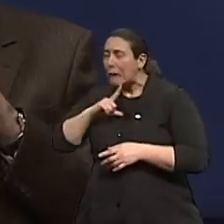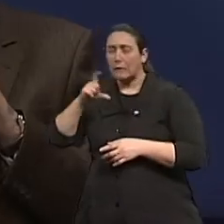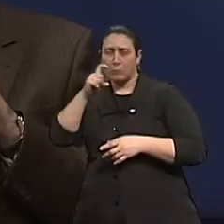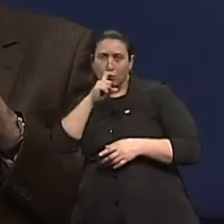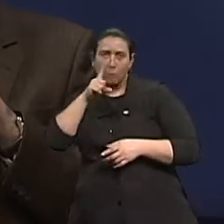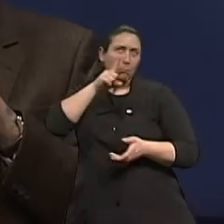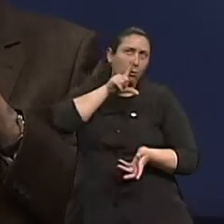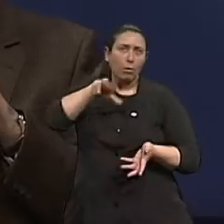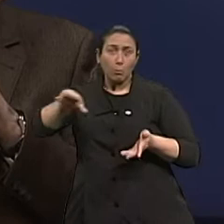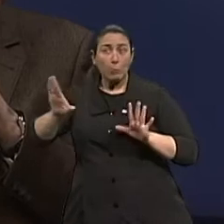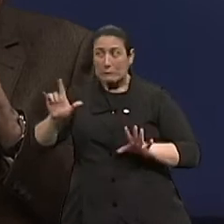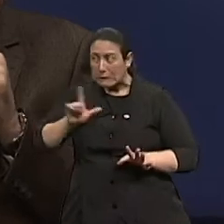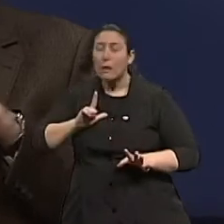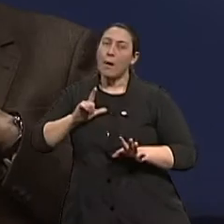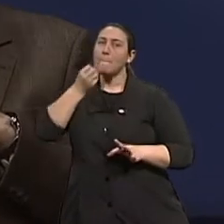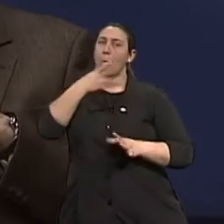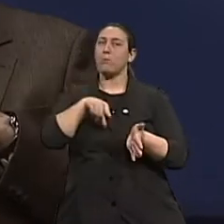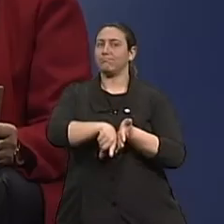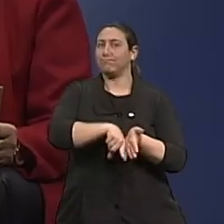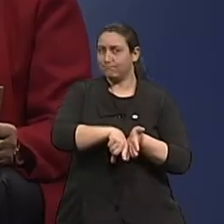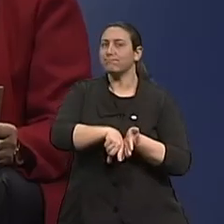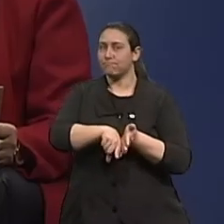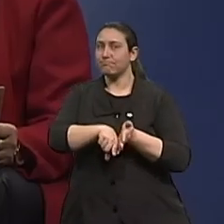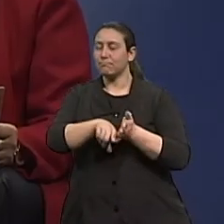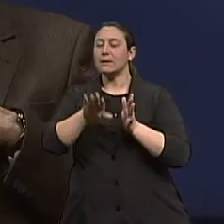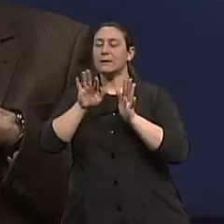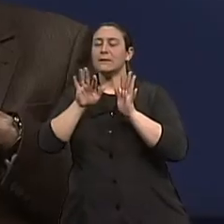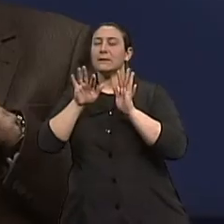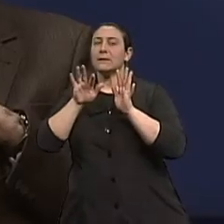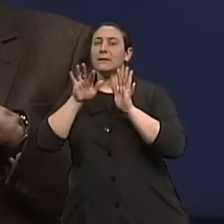Aí, nós estamos falando da colonoscopia. Certo. Que é a mais comum, posso chamar?